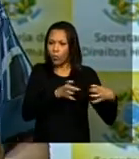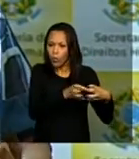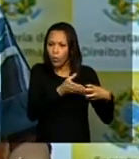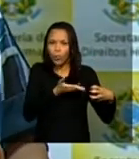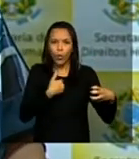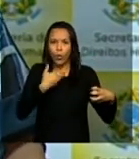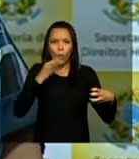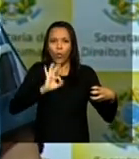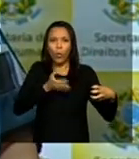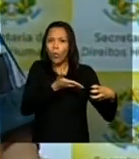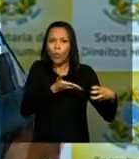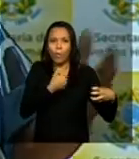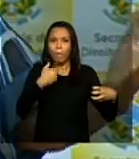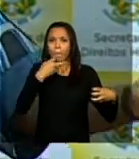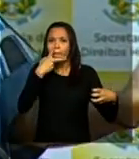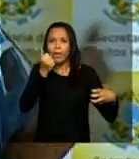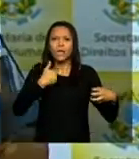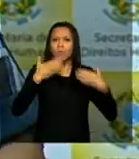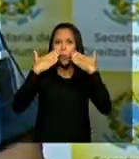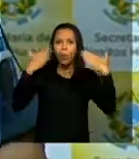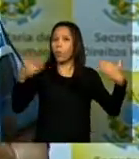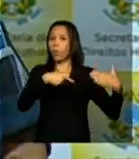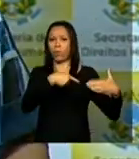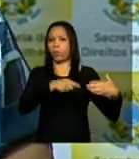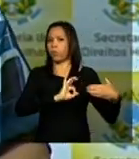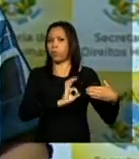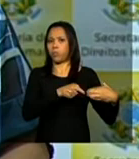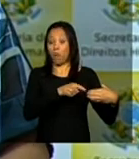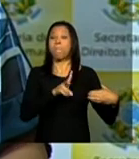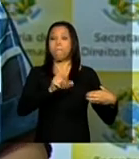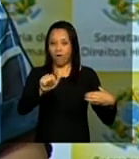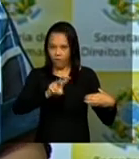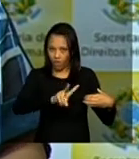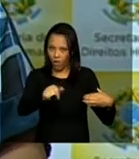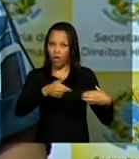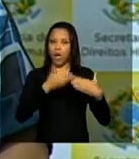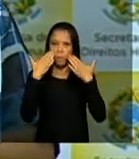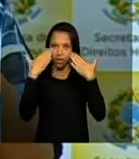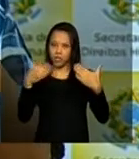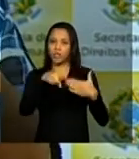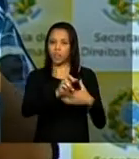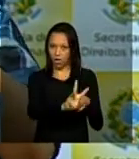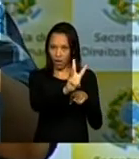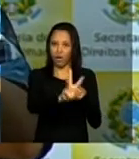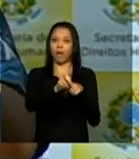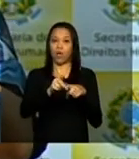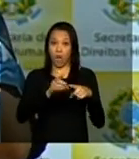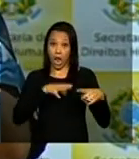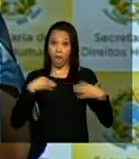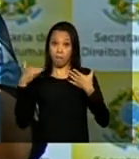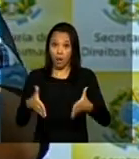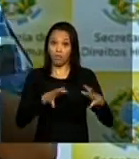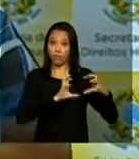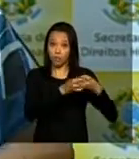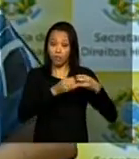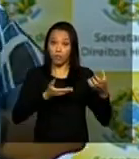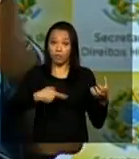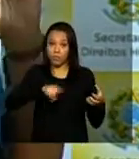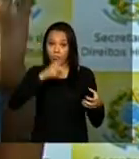embora não seja visibilizada mas o portal vai nos trazer isso e o que eu achei mais interessante